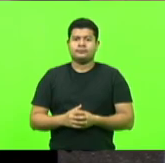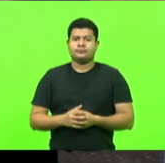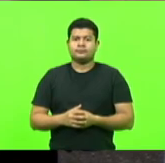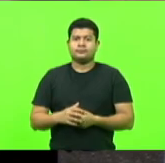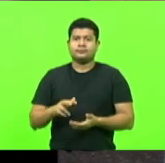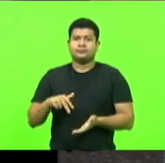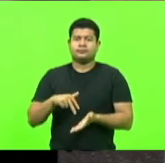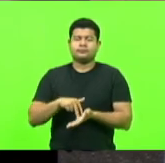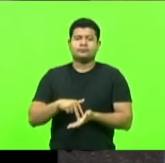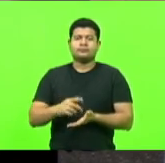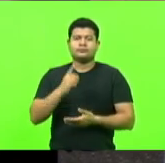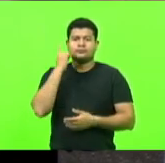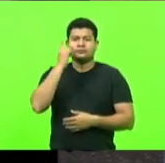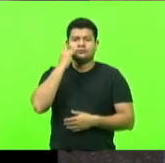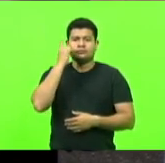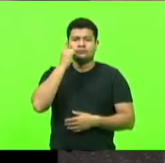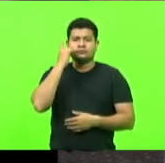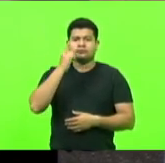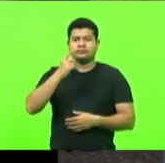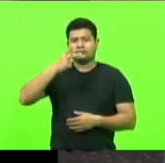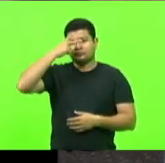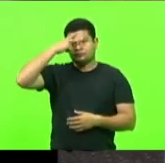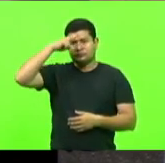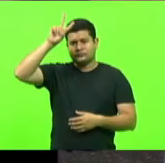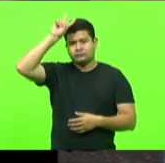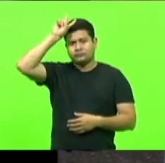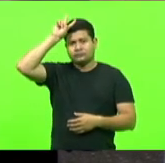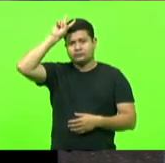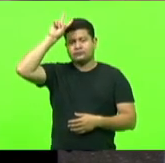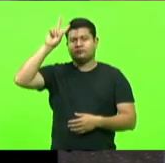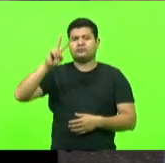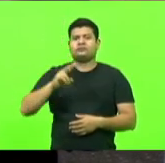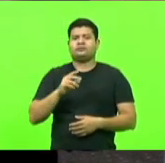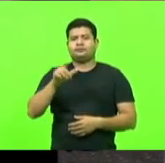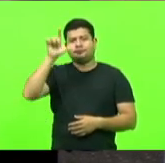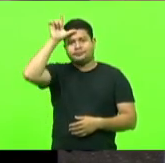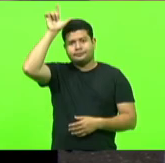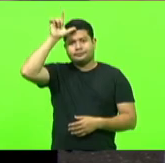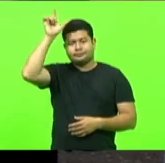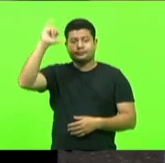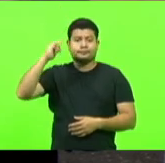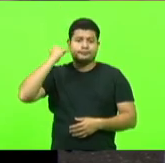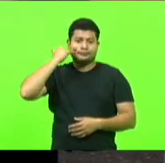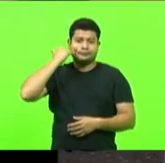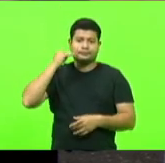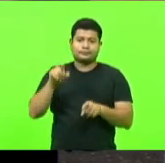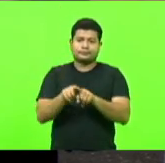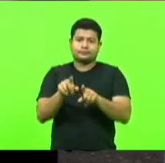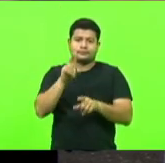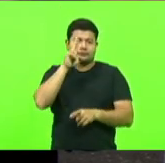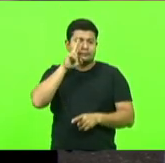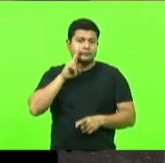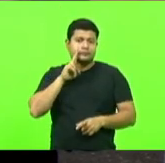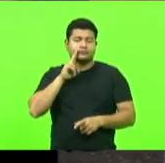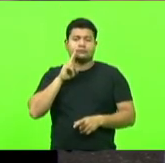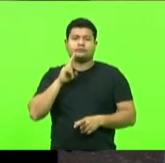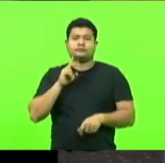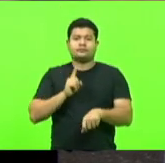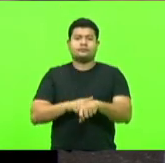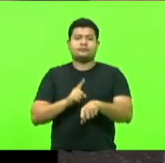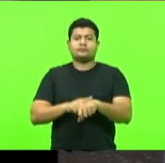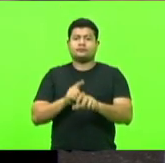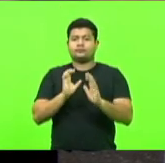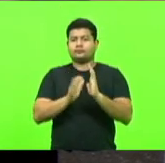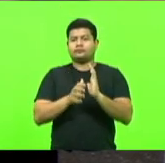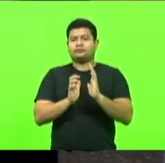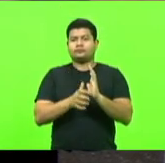os senhores deputados, doutor Vicente Caro Prezo, sargento Lima, Gessé Lopes e Ivan Nats. Grande expediente. Neste